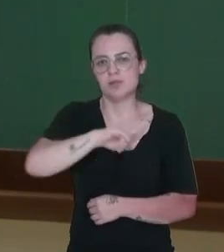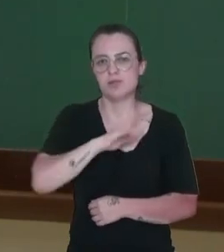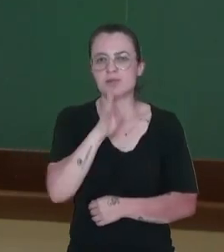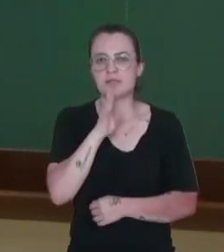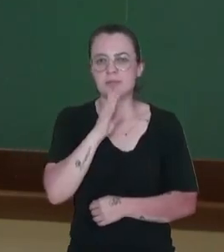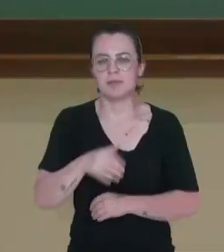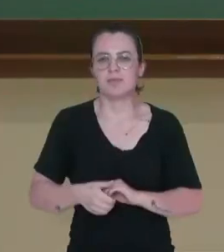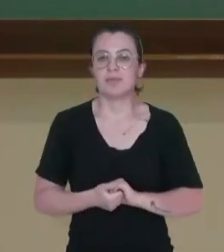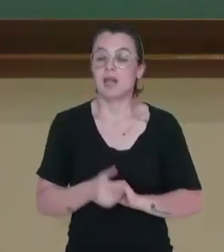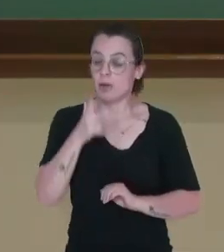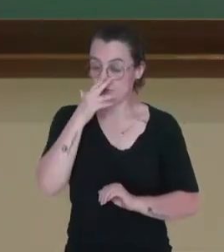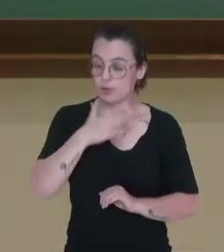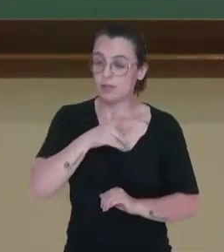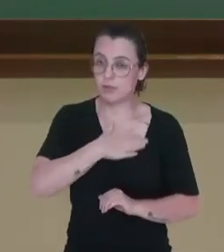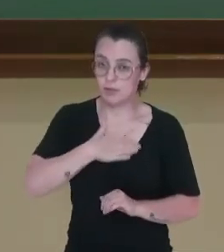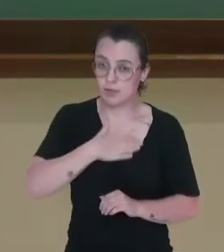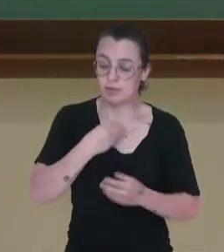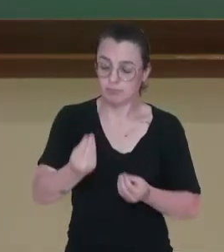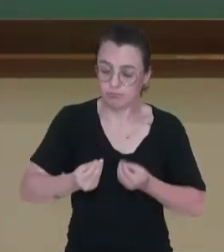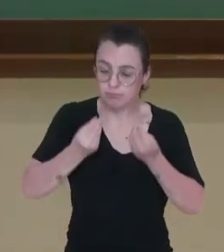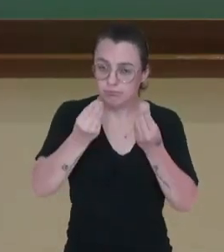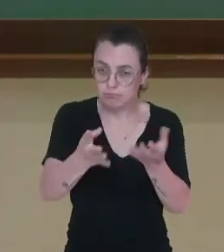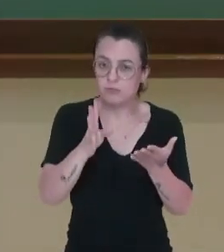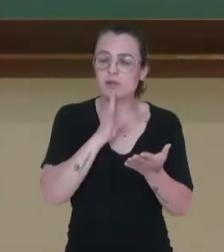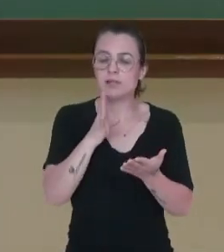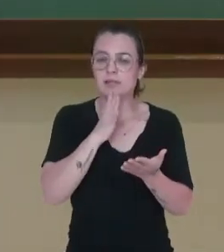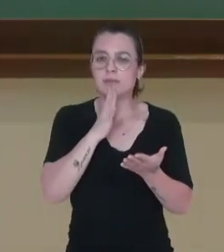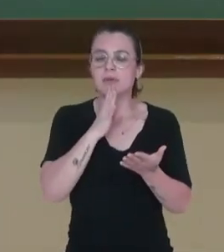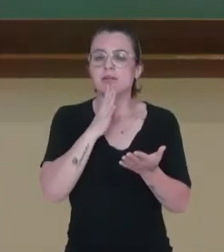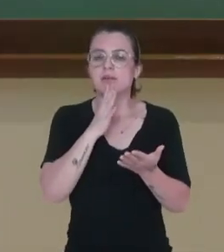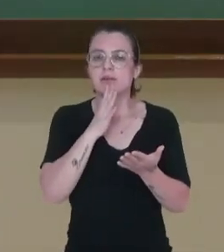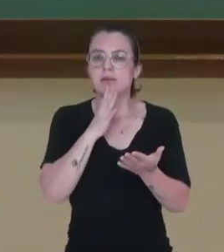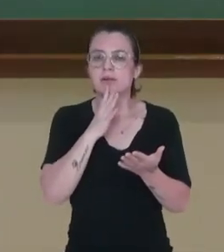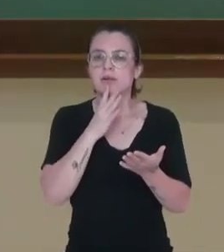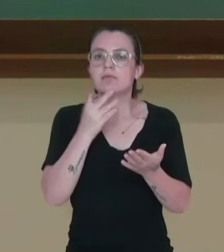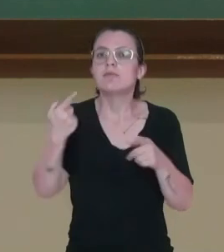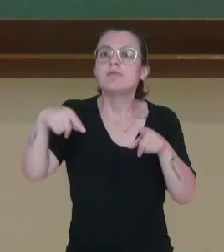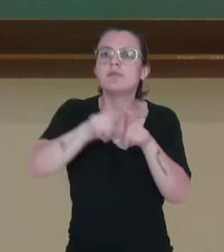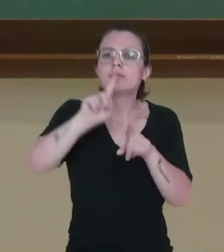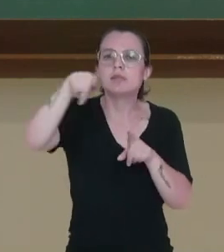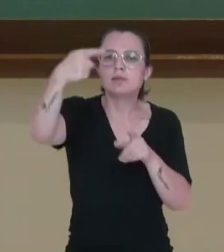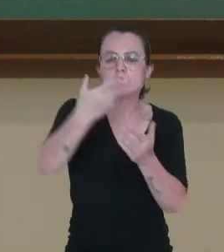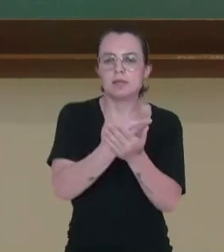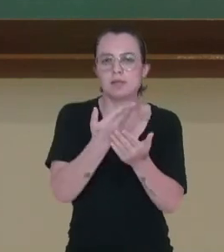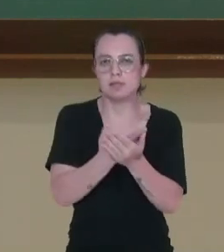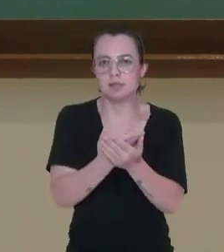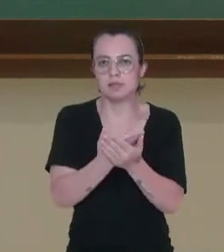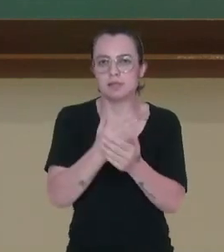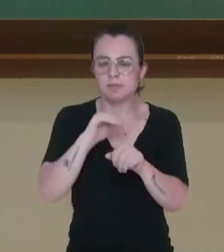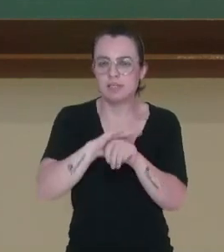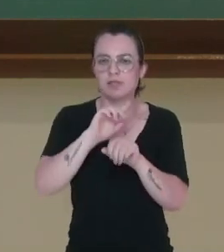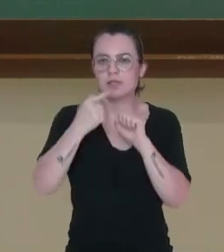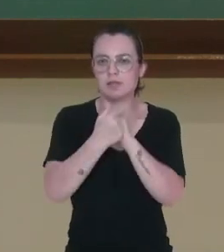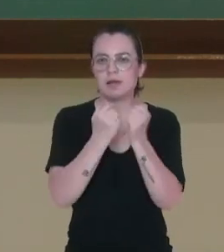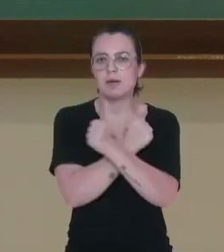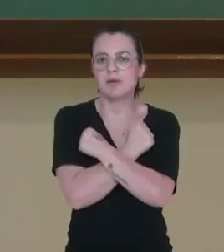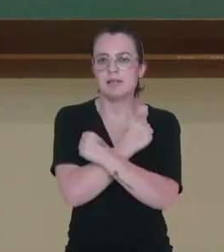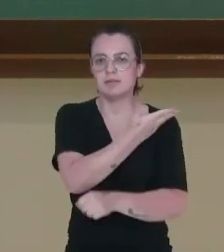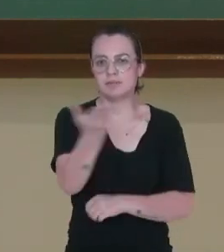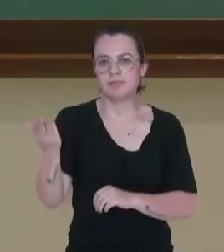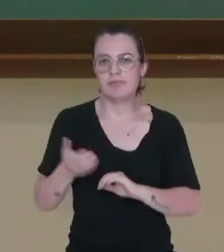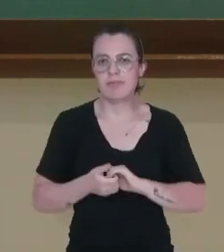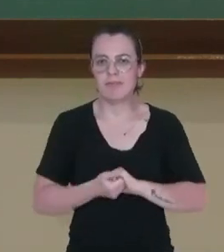conhecimento. Eu espero ter contribuído na aula de hoje com vocês. Voltamos numa próxima aula com mais Geografia. Um abraço a todos.